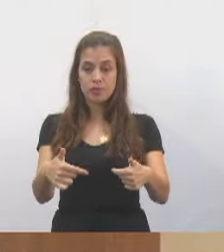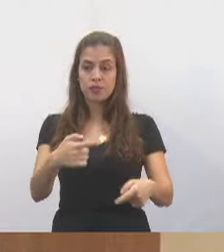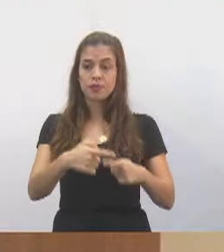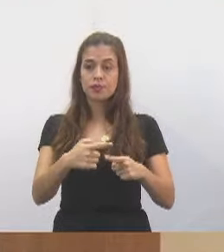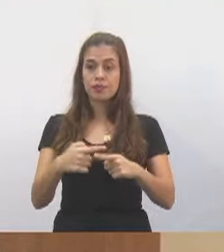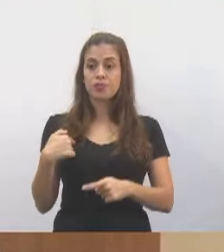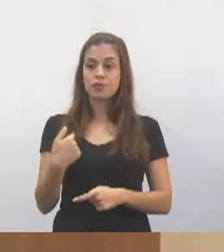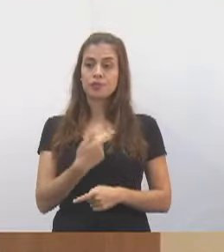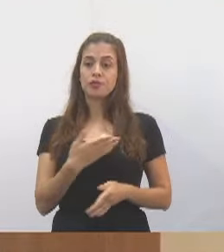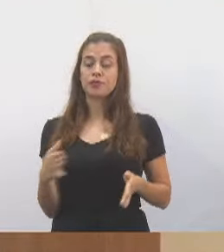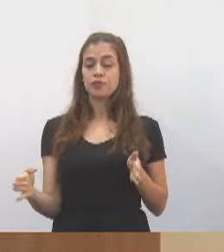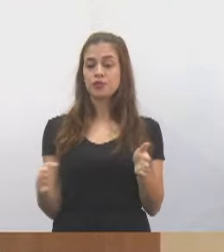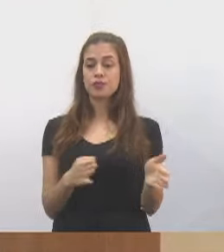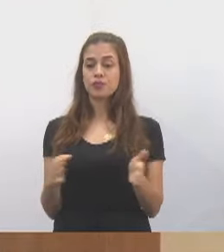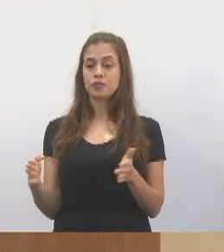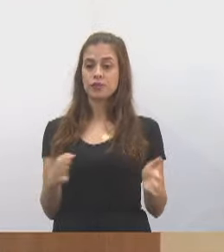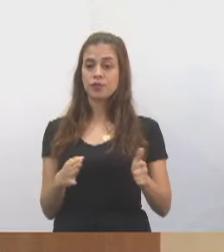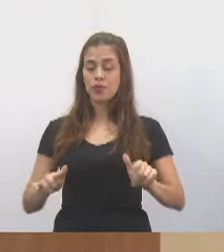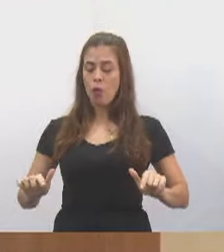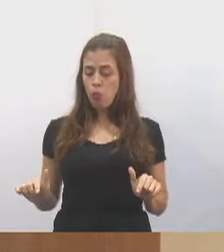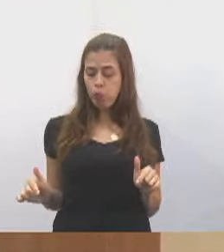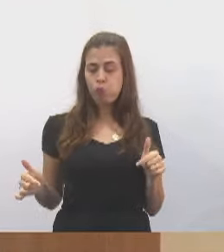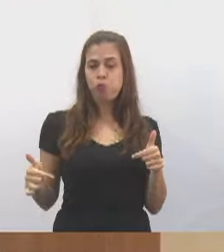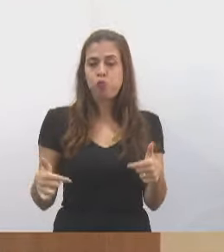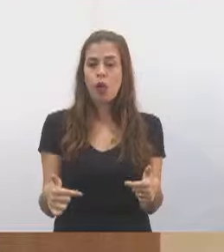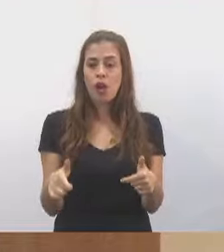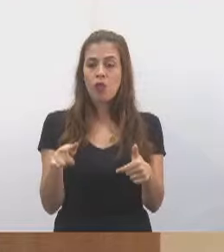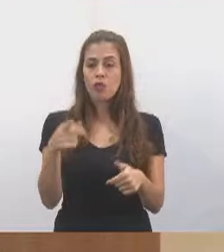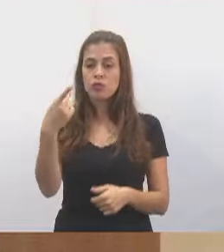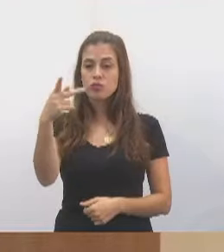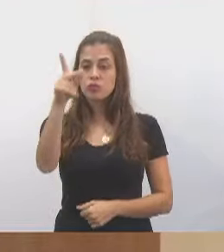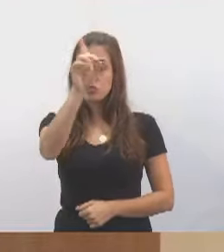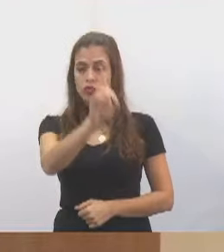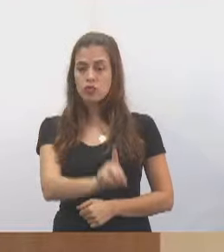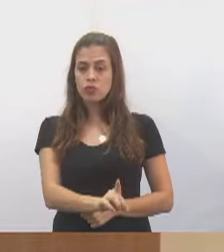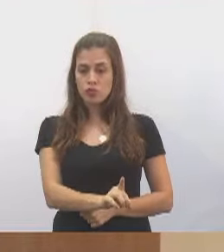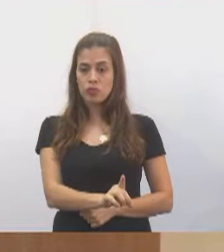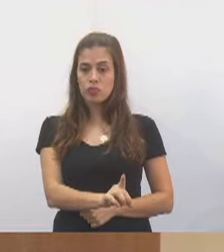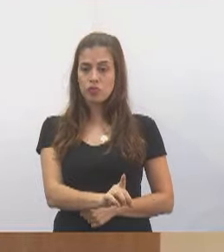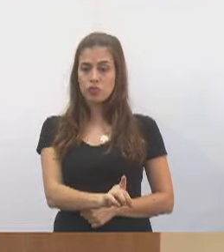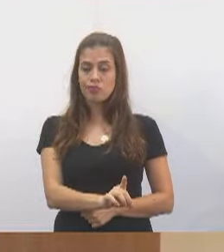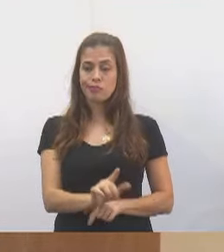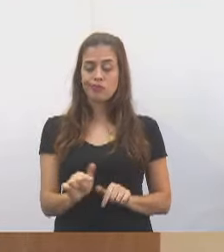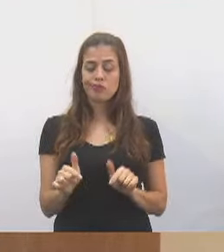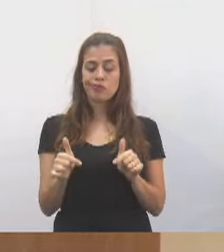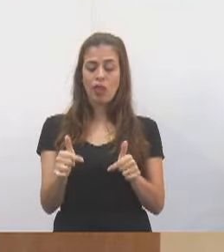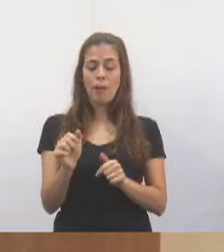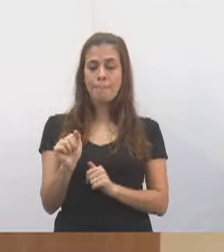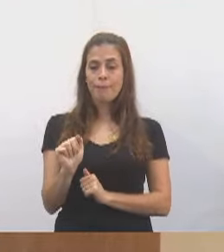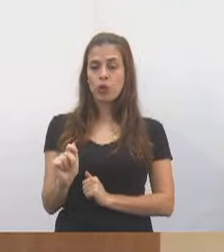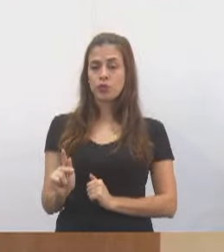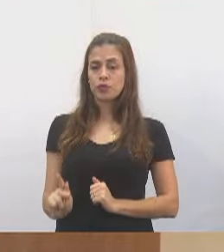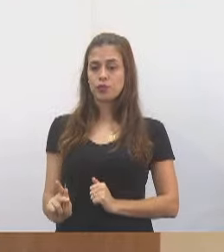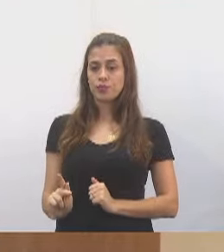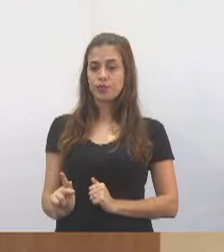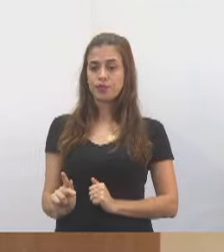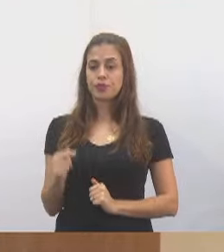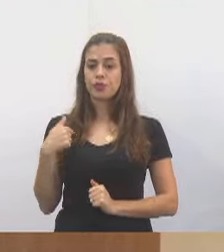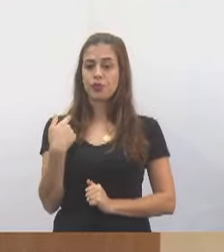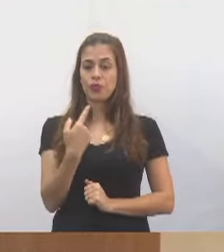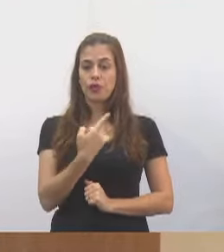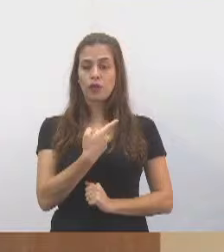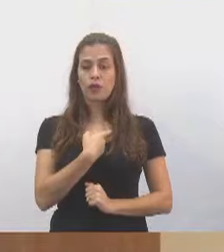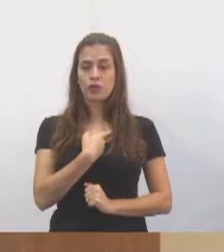mandato está aqui, para defender o seu direito, para defender os nossos aposentados, os